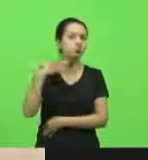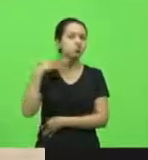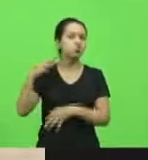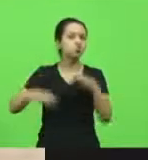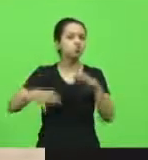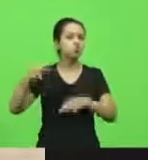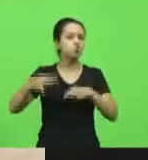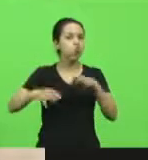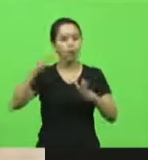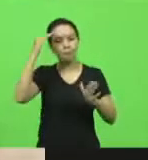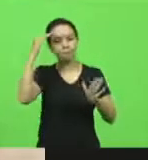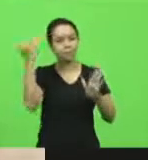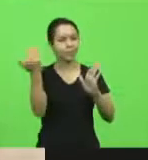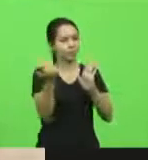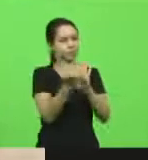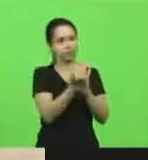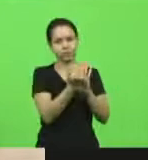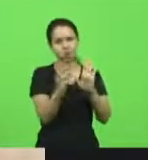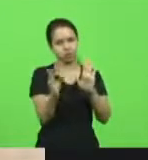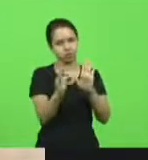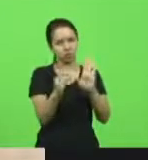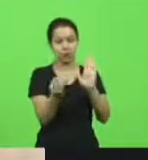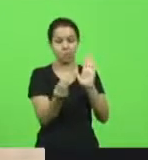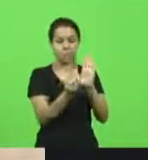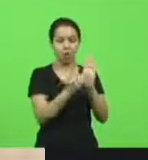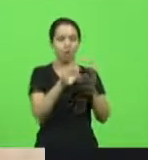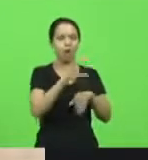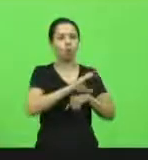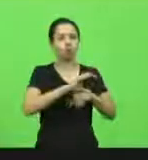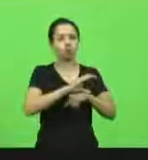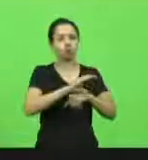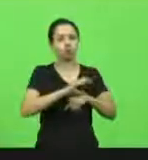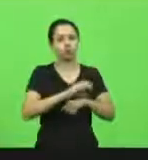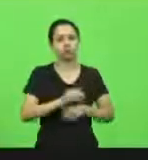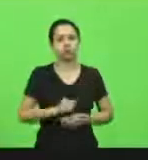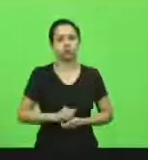não obedeceu o que determina a Constituição. Obrigado, Sr. Presidente.